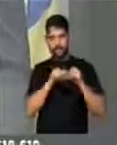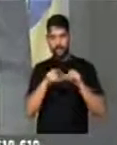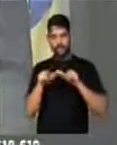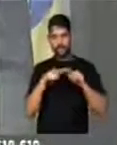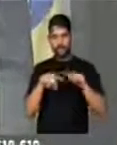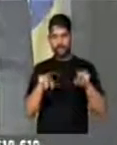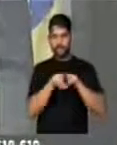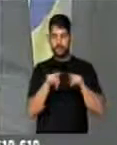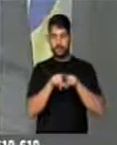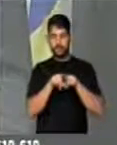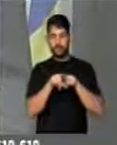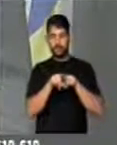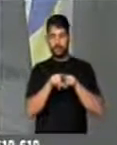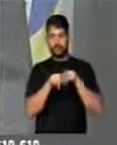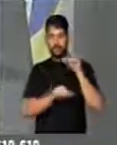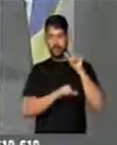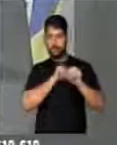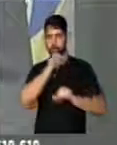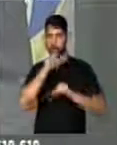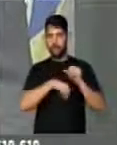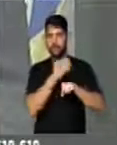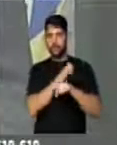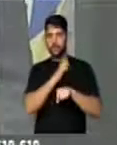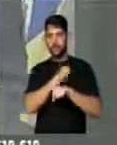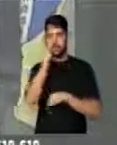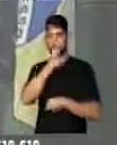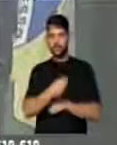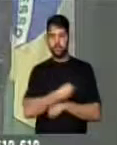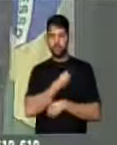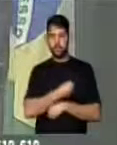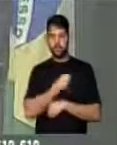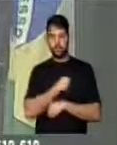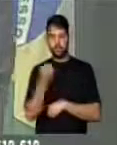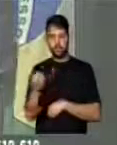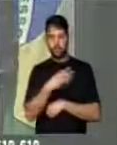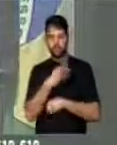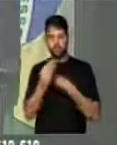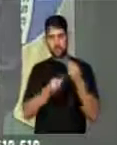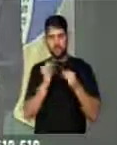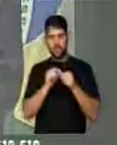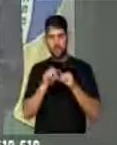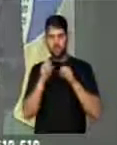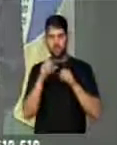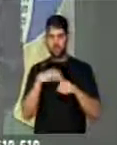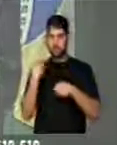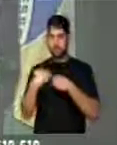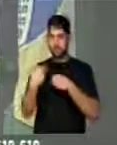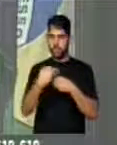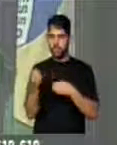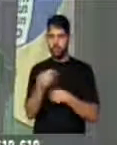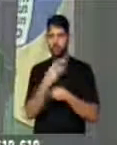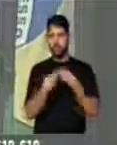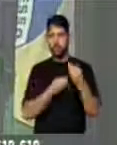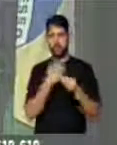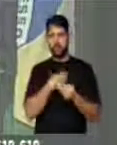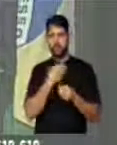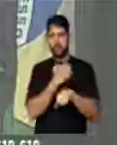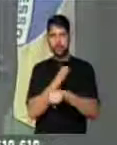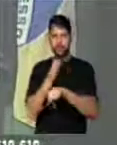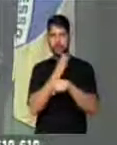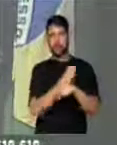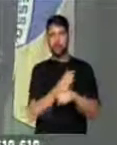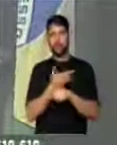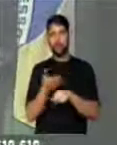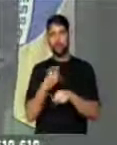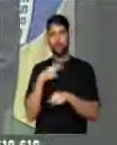também e uma reforma do Estado brasileiro, do novo modelo de município, novo modelo de Estados,